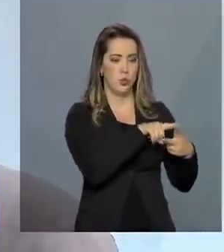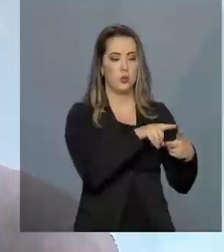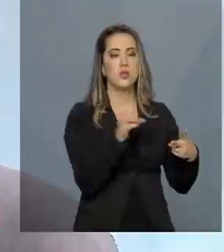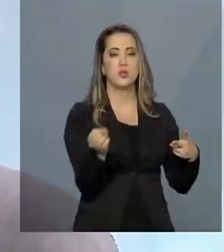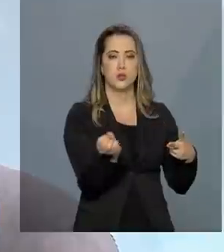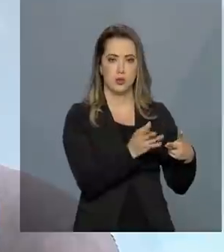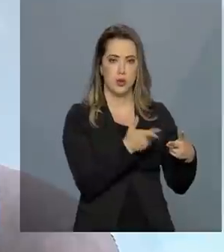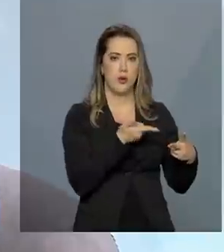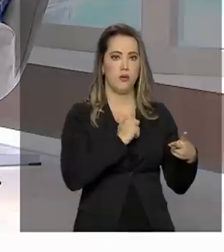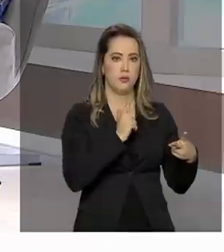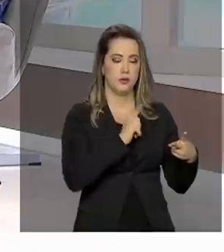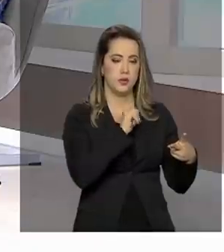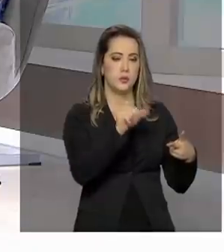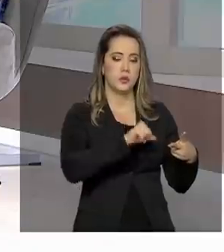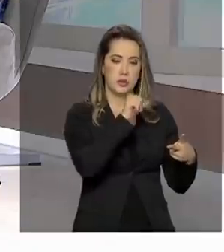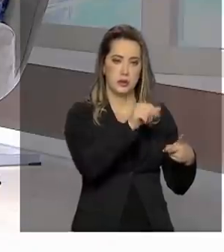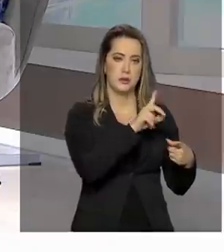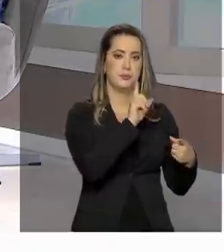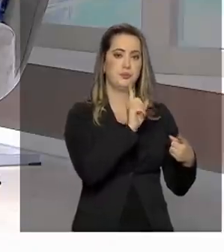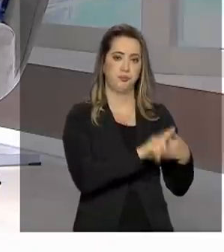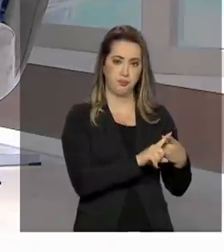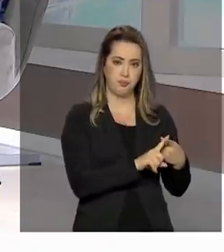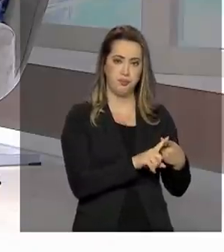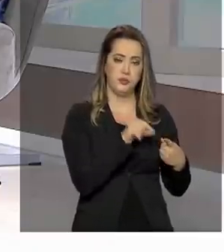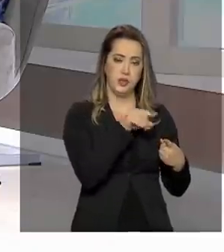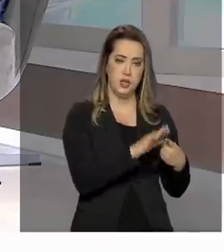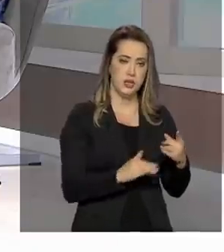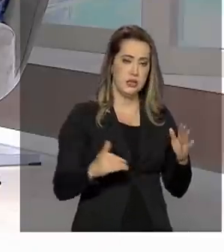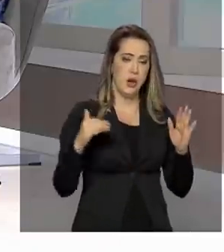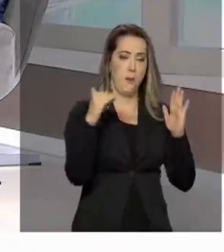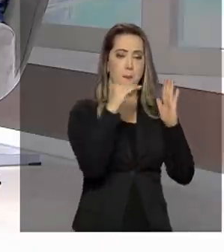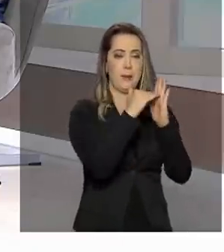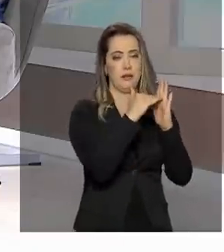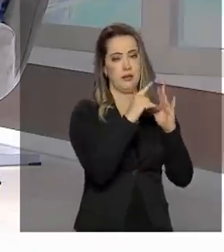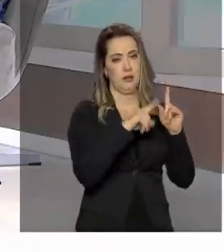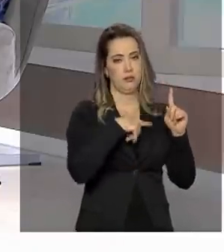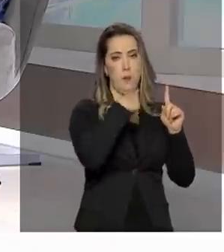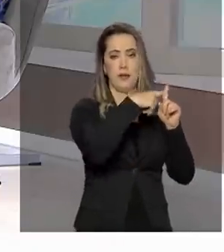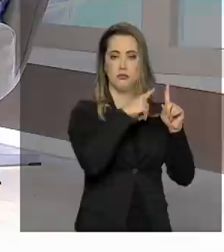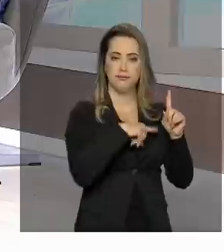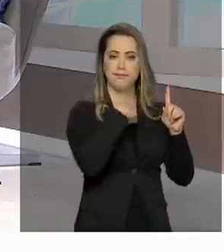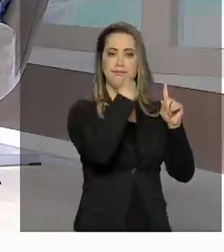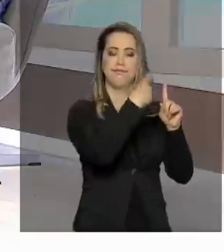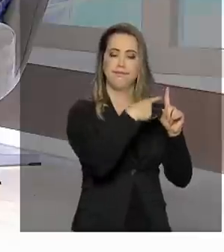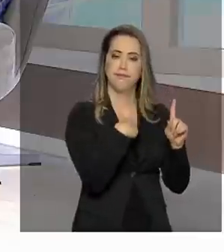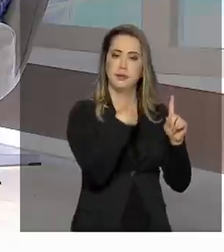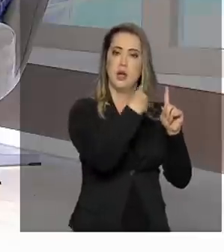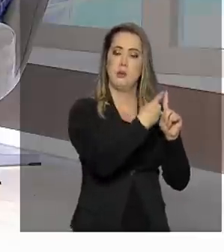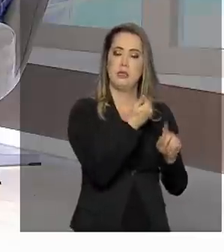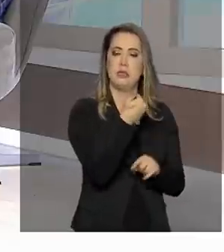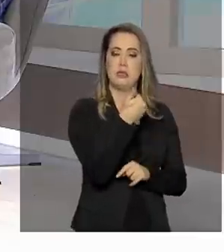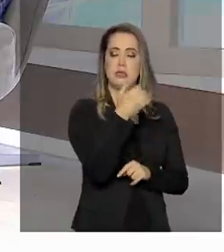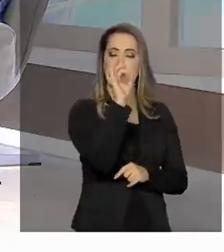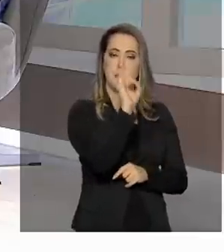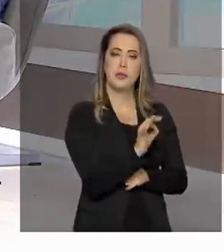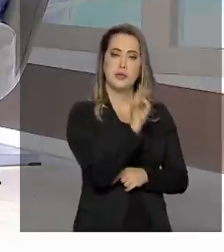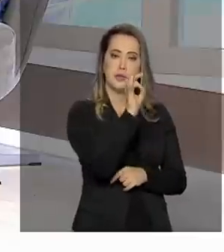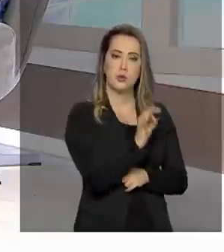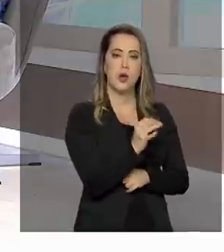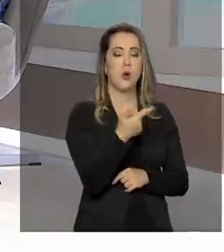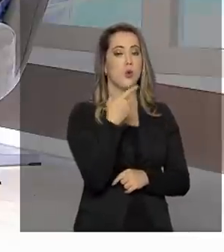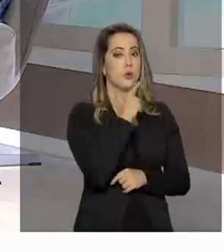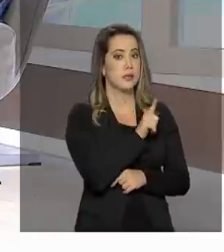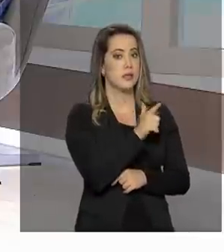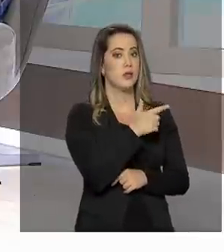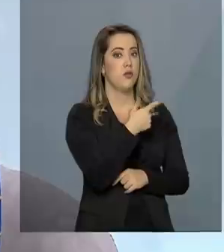complementação da União, que vão elevar o valor percentual da complementação, chegando a